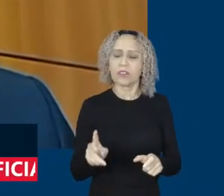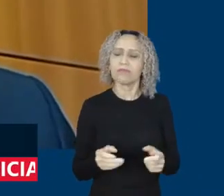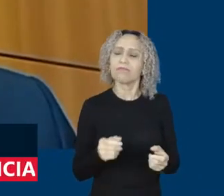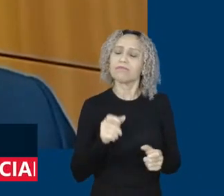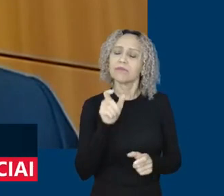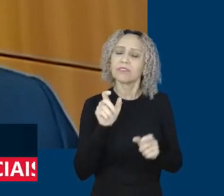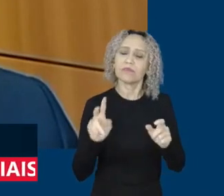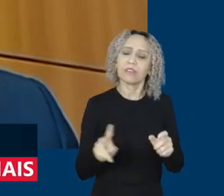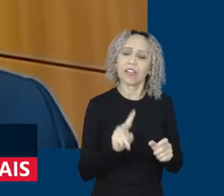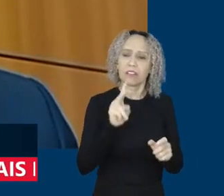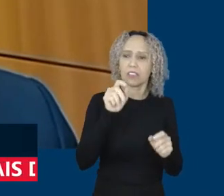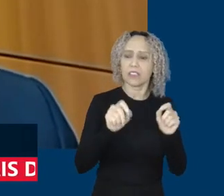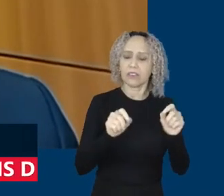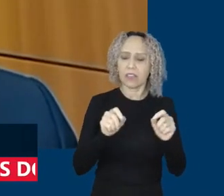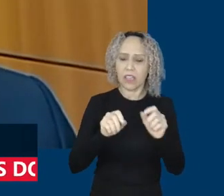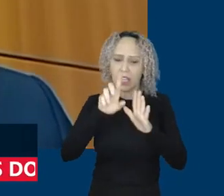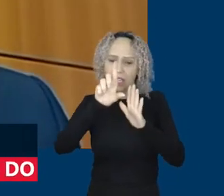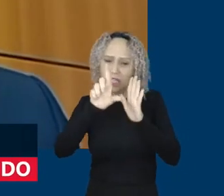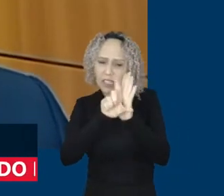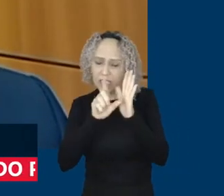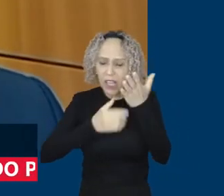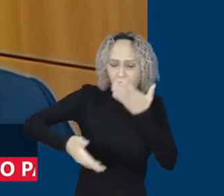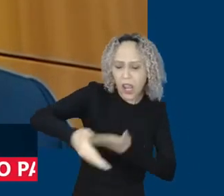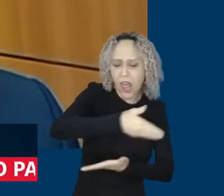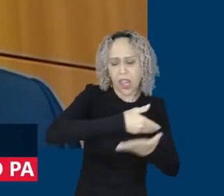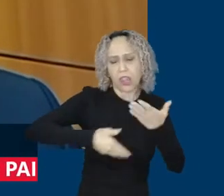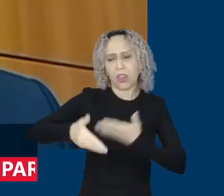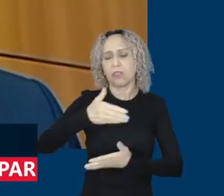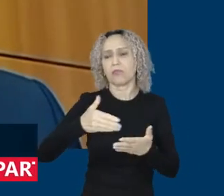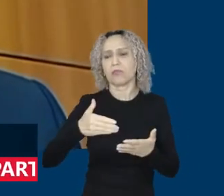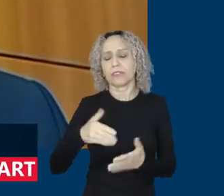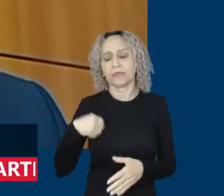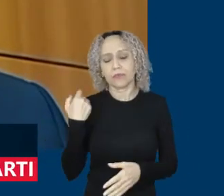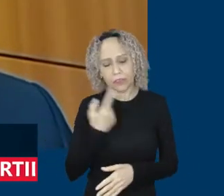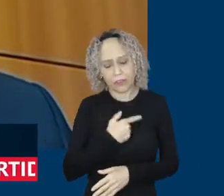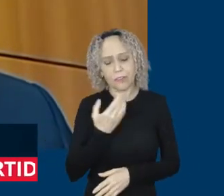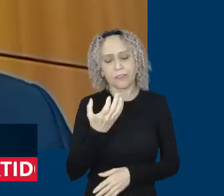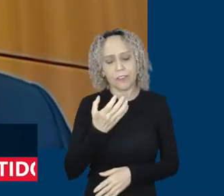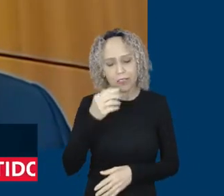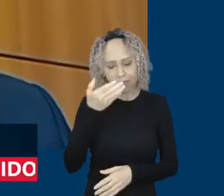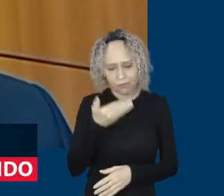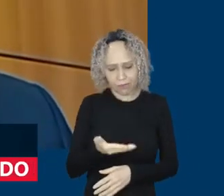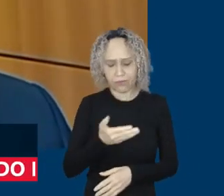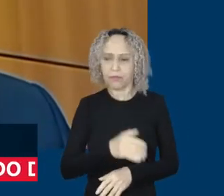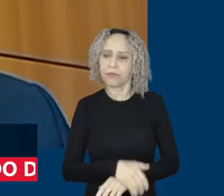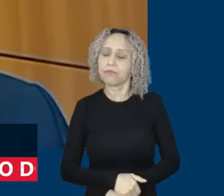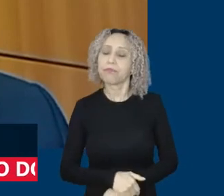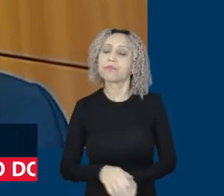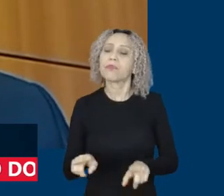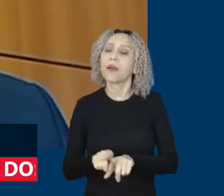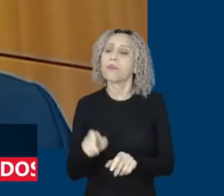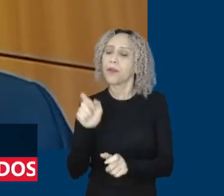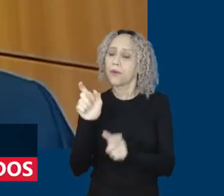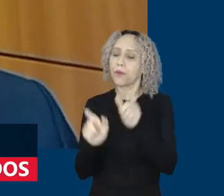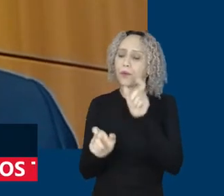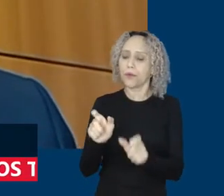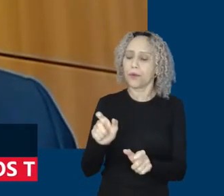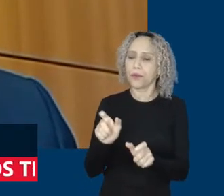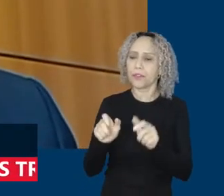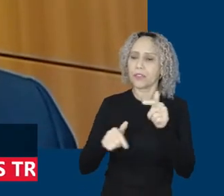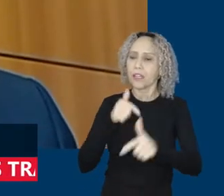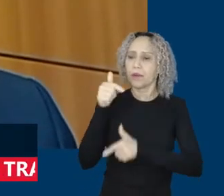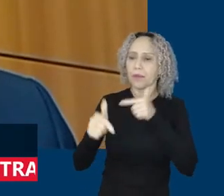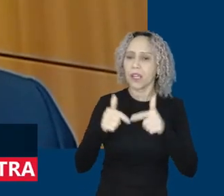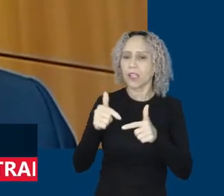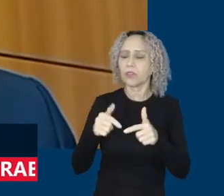relações de trabalho. É isso que nós queremos. O mesmo vai acontecer com os trabalhadores que trabalham mediados